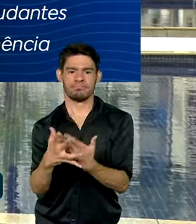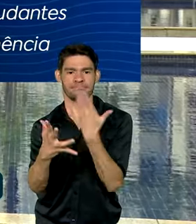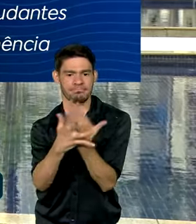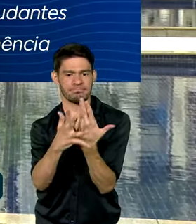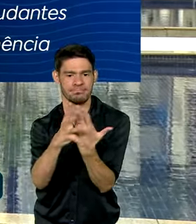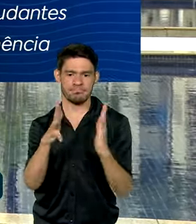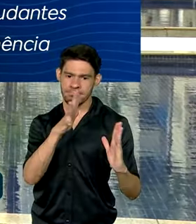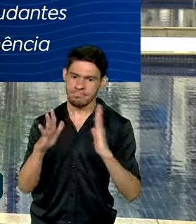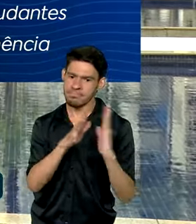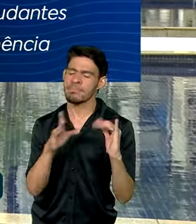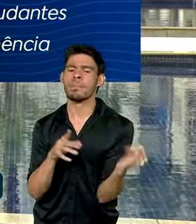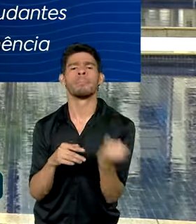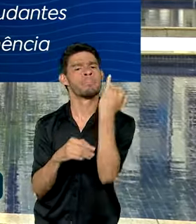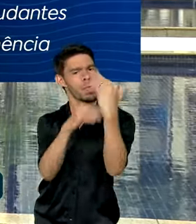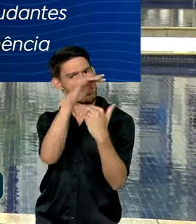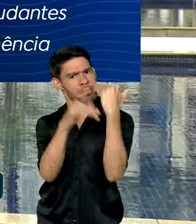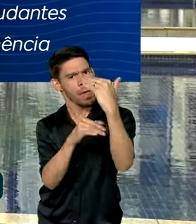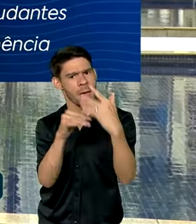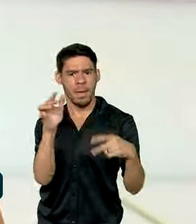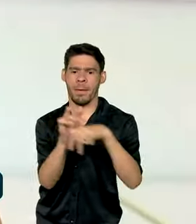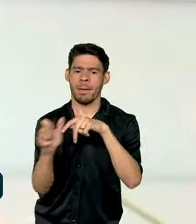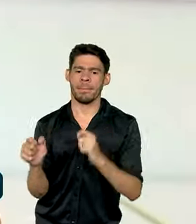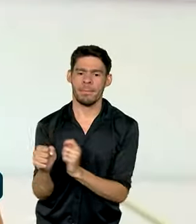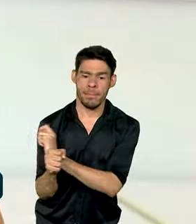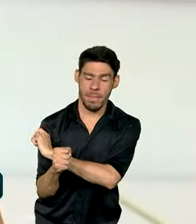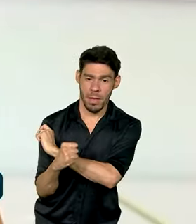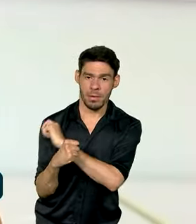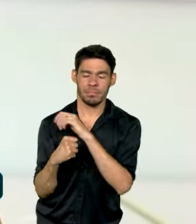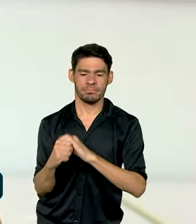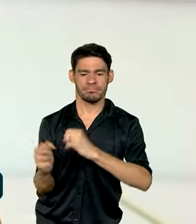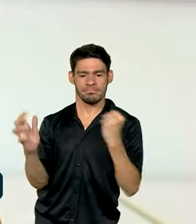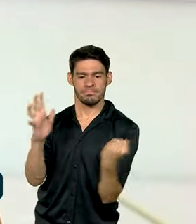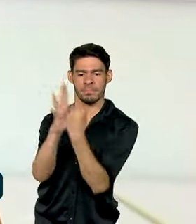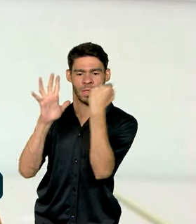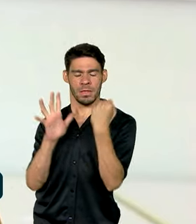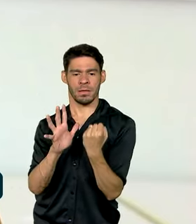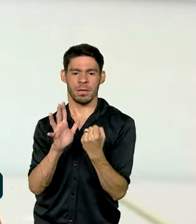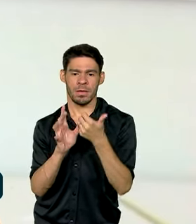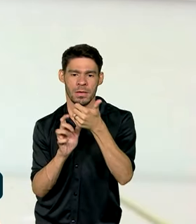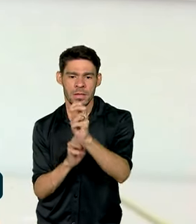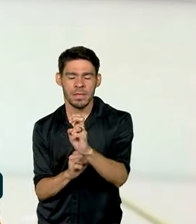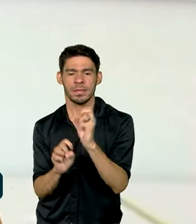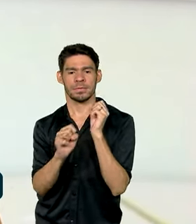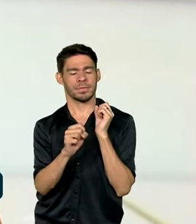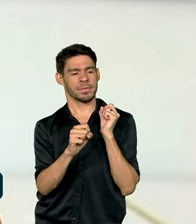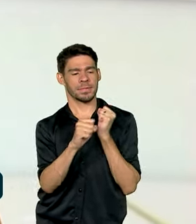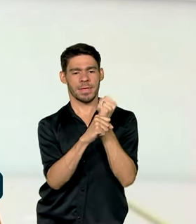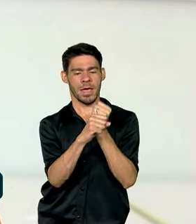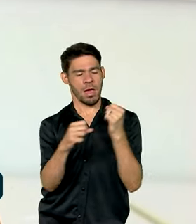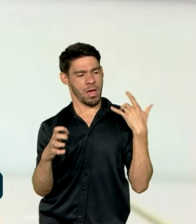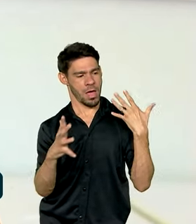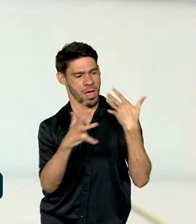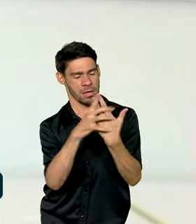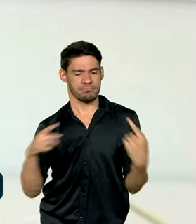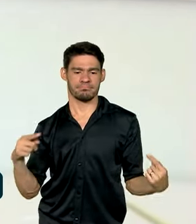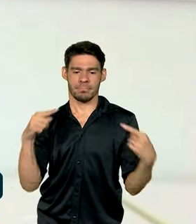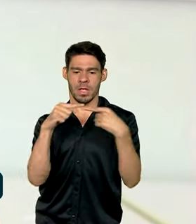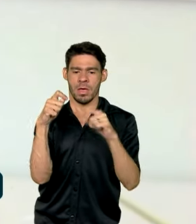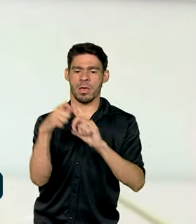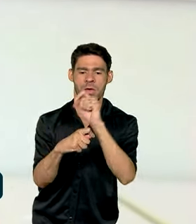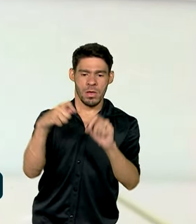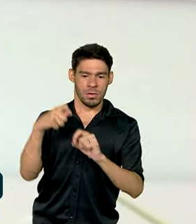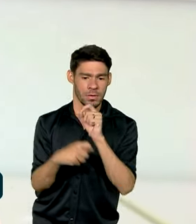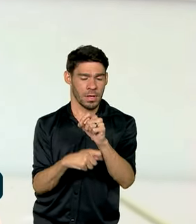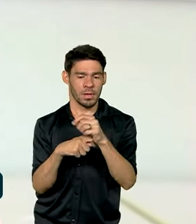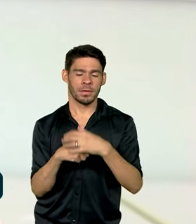fase importante para o desenvolvimento do aluno. Essa marca dos 15 anos, ela coincide justamente com a